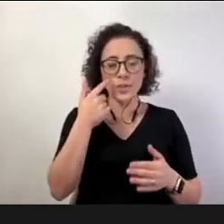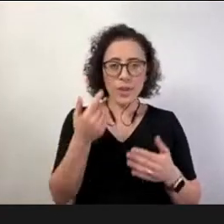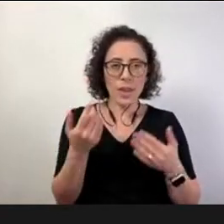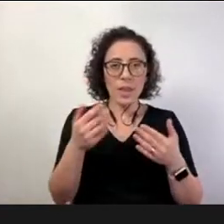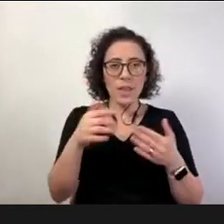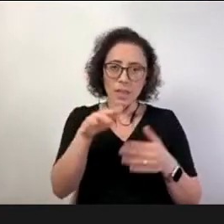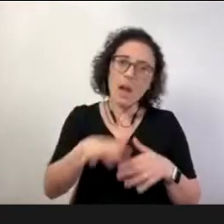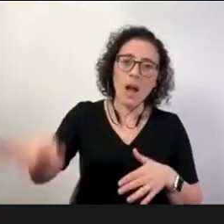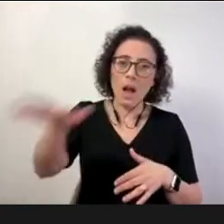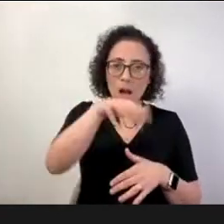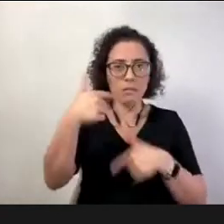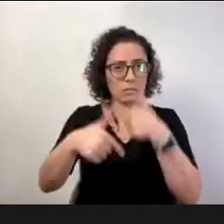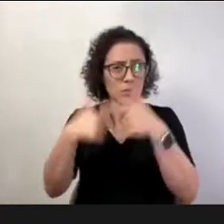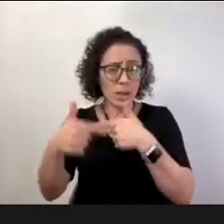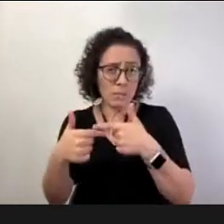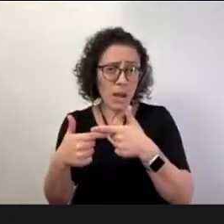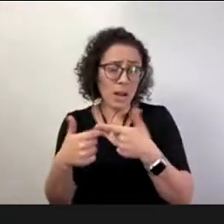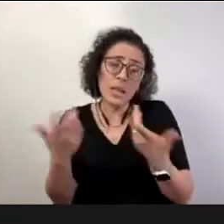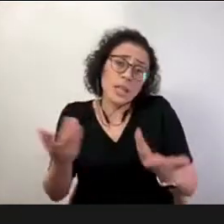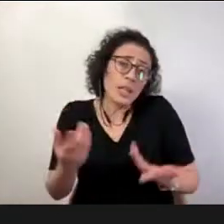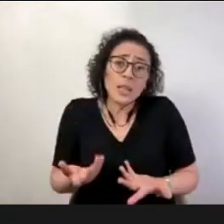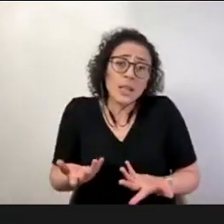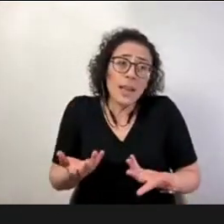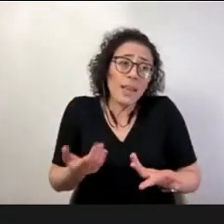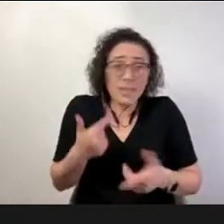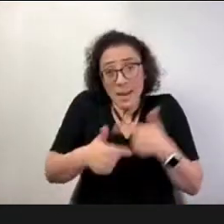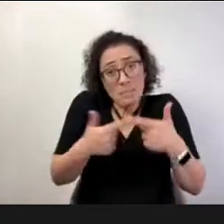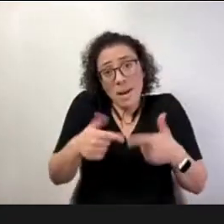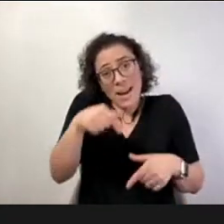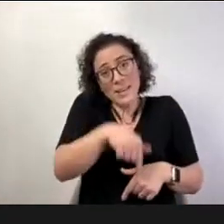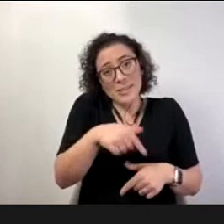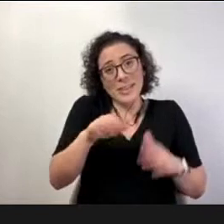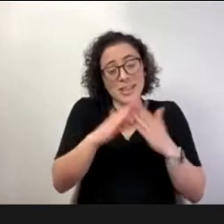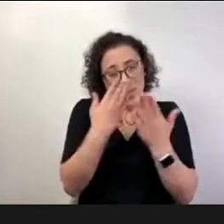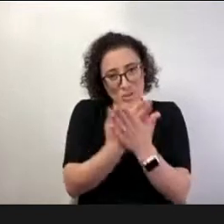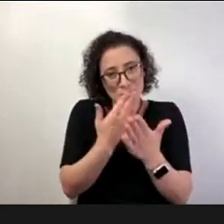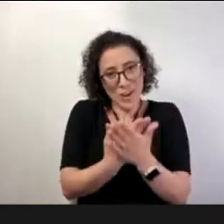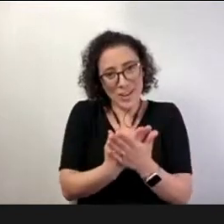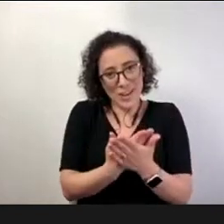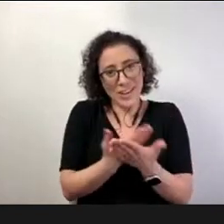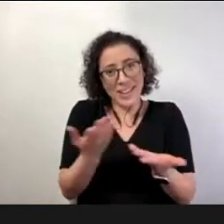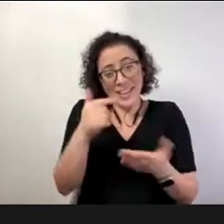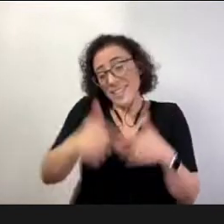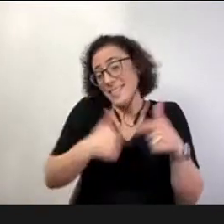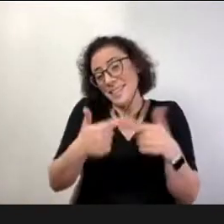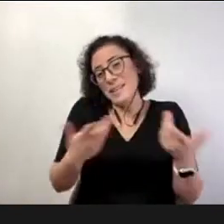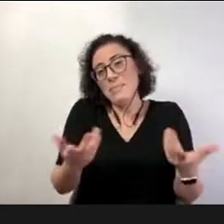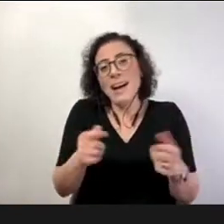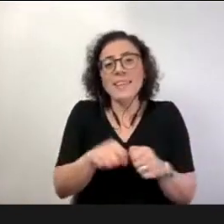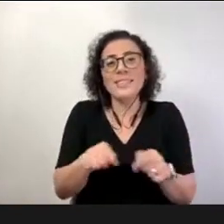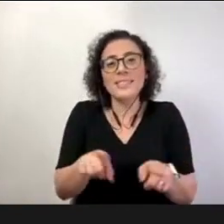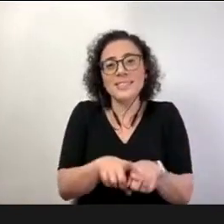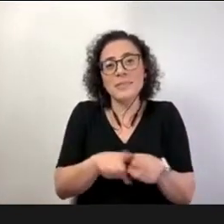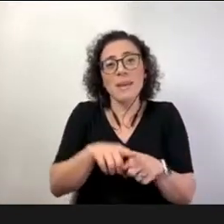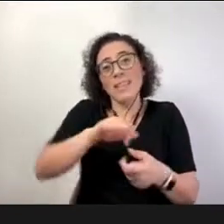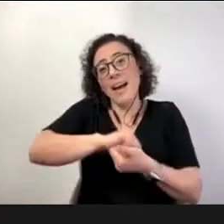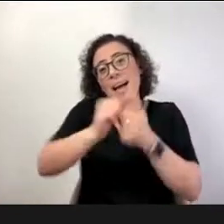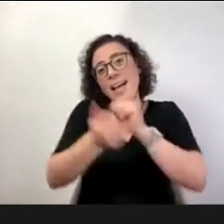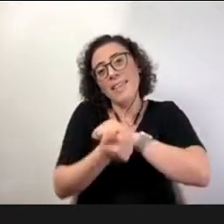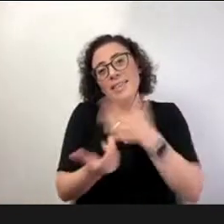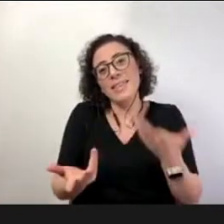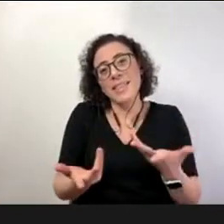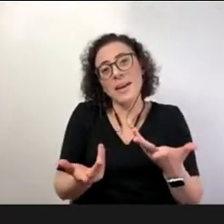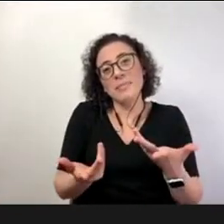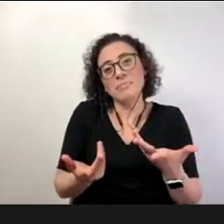vivendo porque nós também somos o mundo do trabalho né e as soft skills como o professor disse é o que hoje a gente vê de